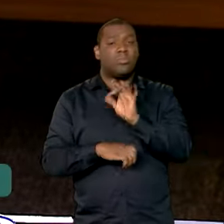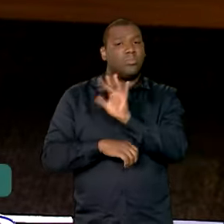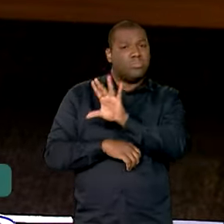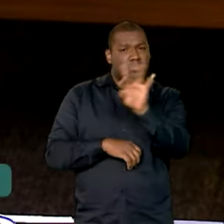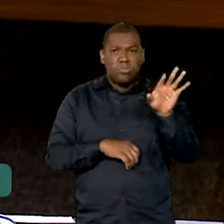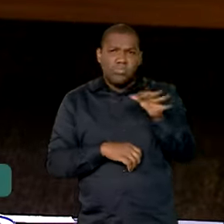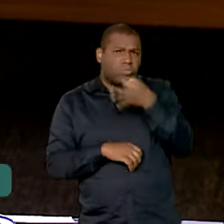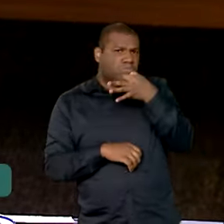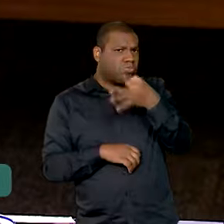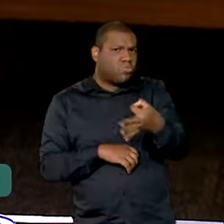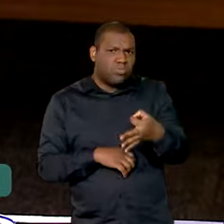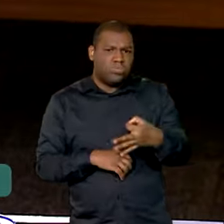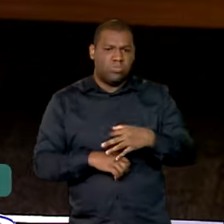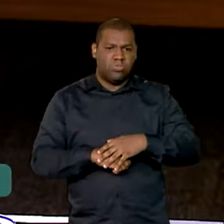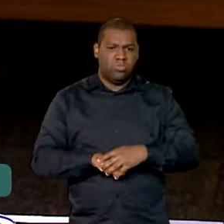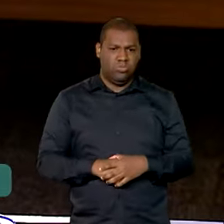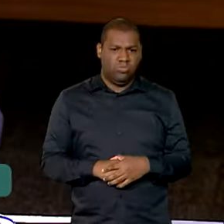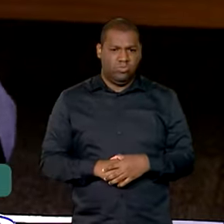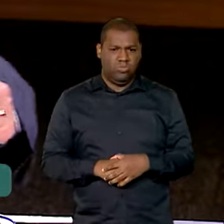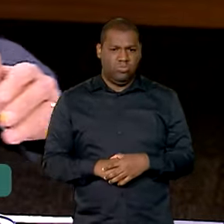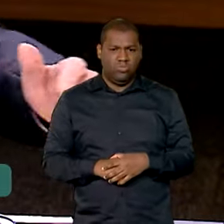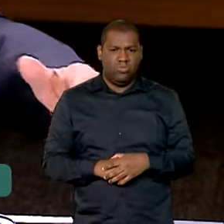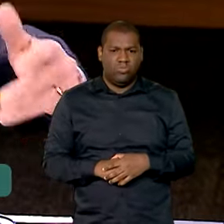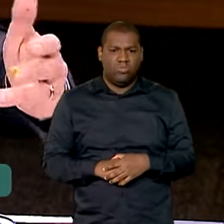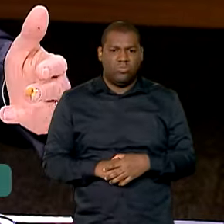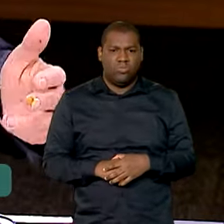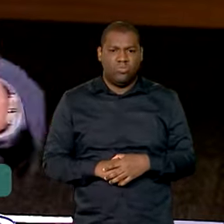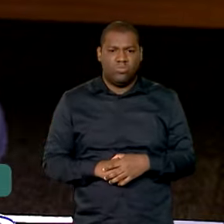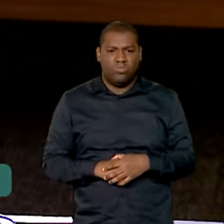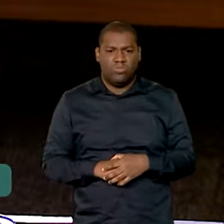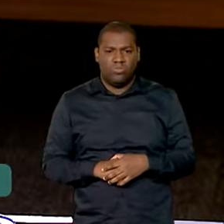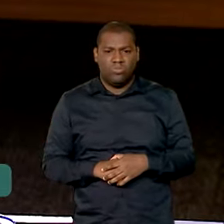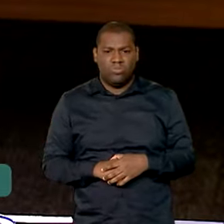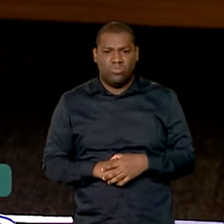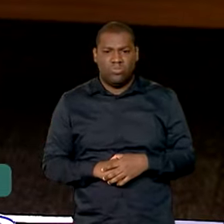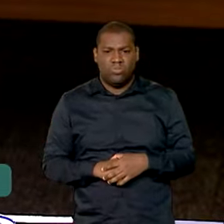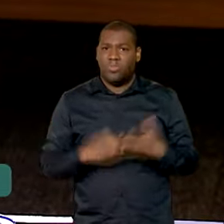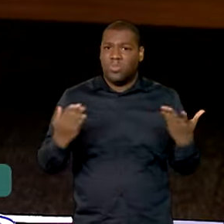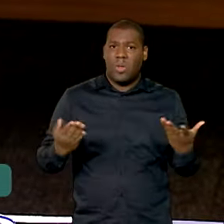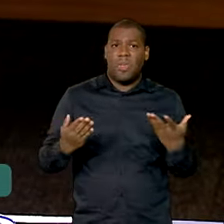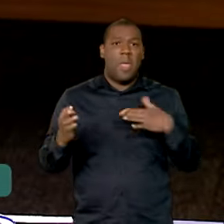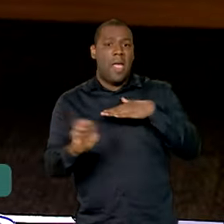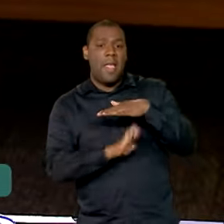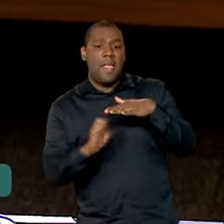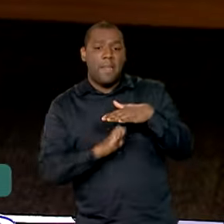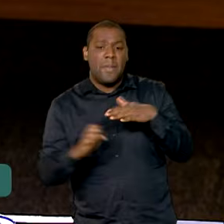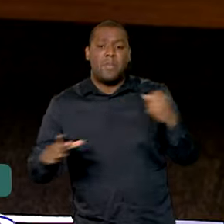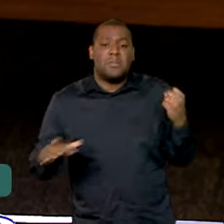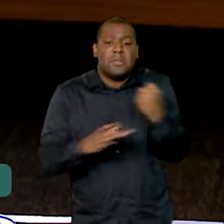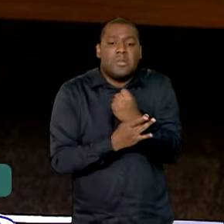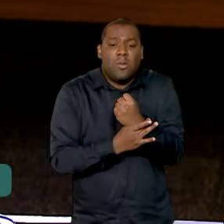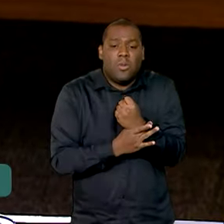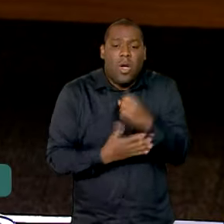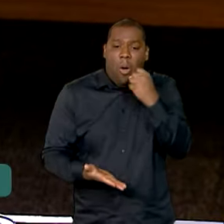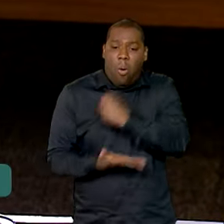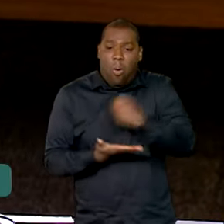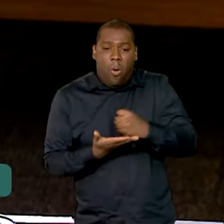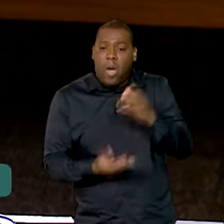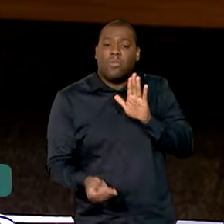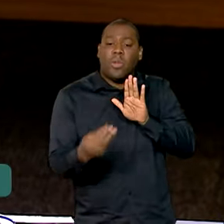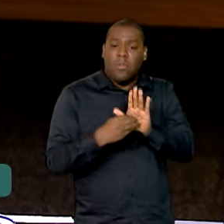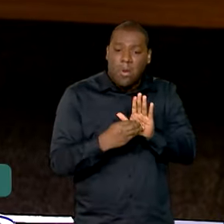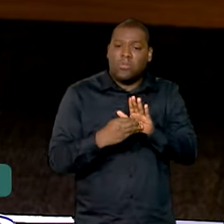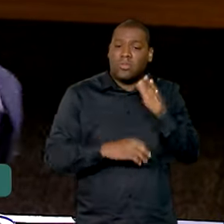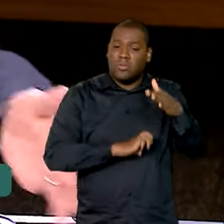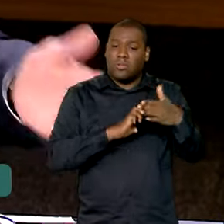Diga o que vai fazer, porque esse negócio de dizer que é para manter emprego, ninguém garante que mantém emprego. Qual é o contrato que diz que ele vai garantir emprego?